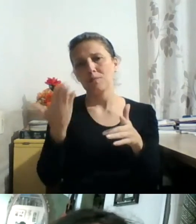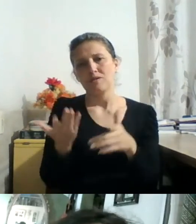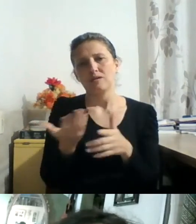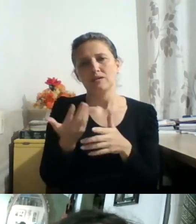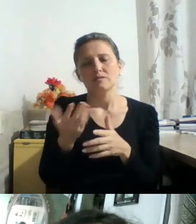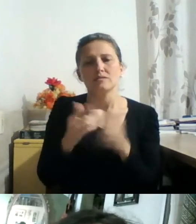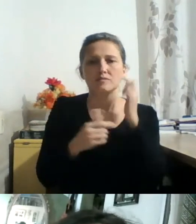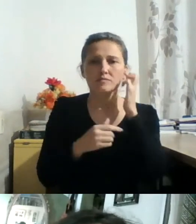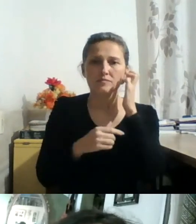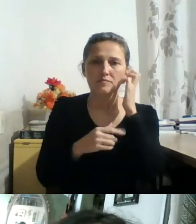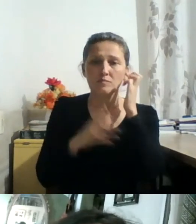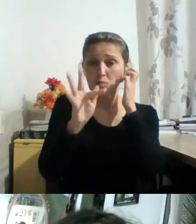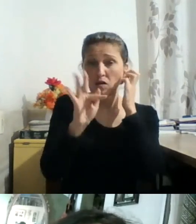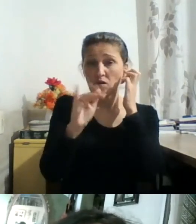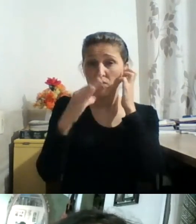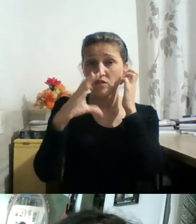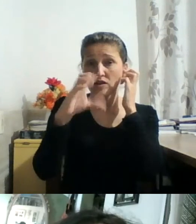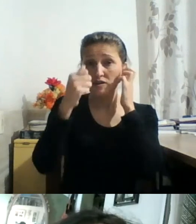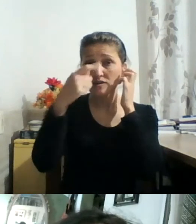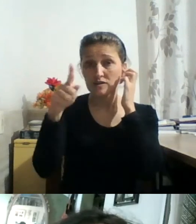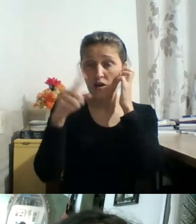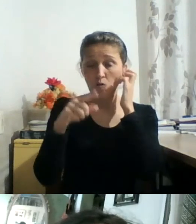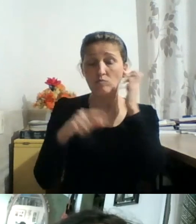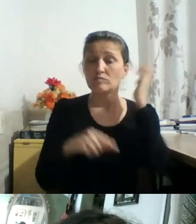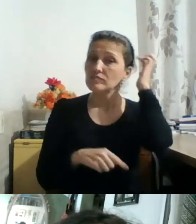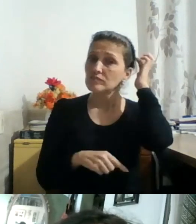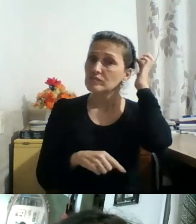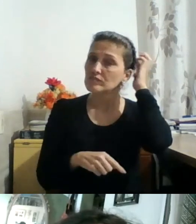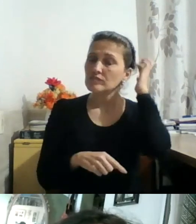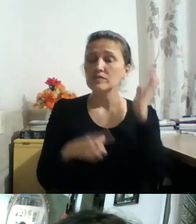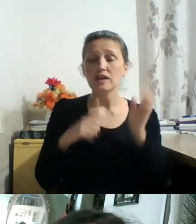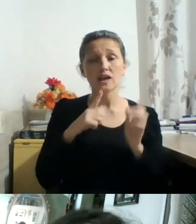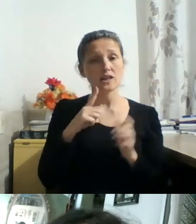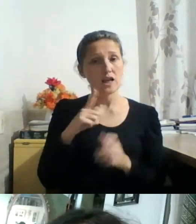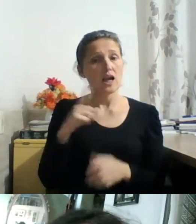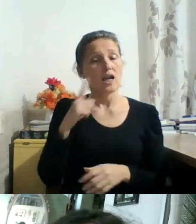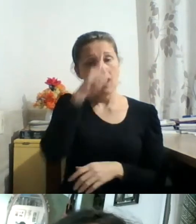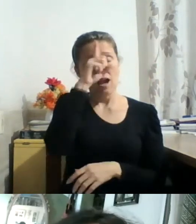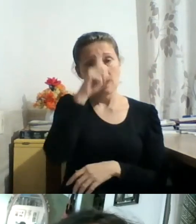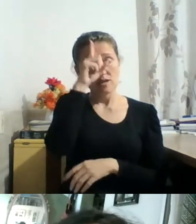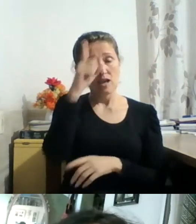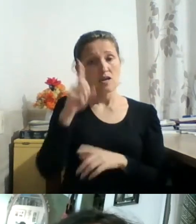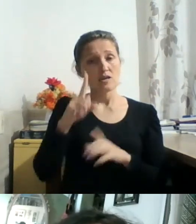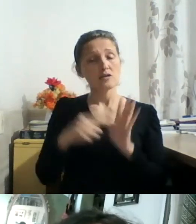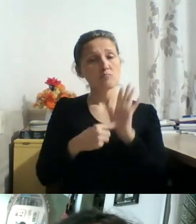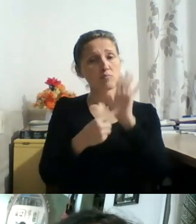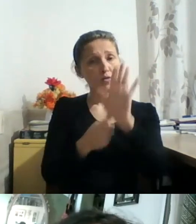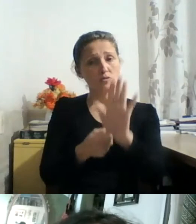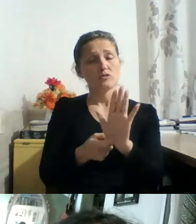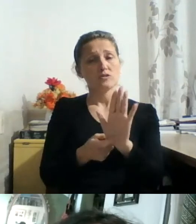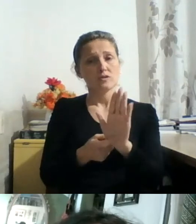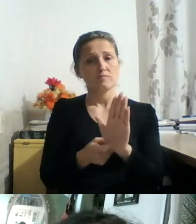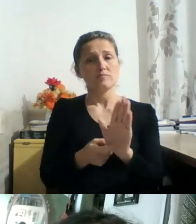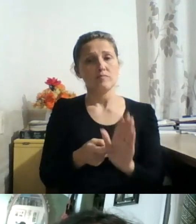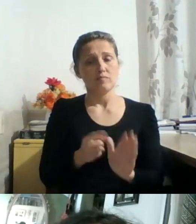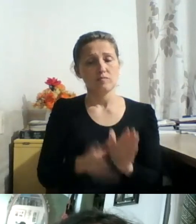que alimenta a ideia da representação fotográfica. então a gente pode